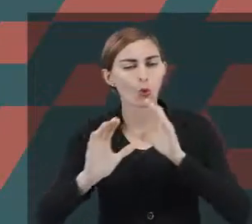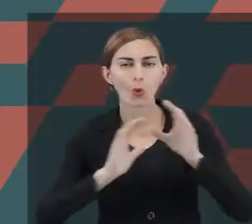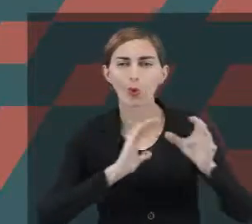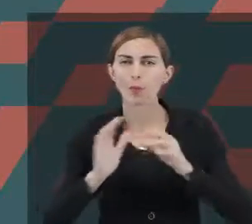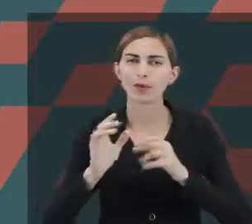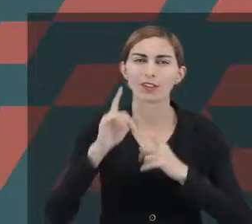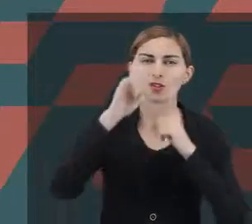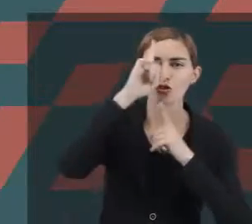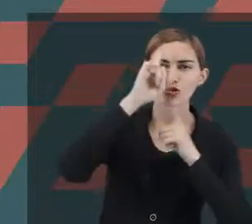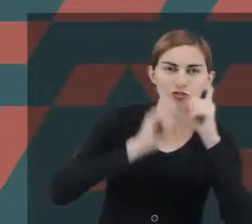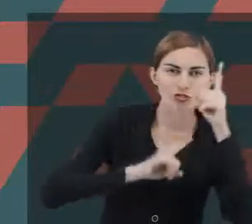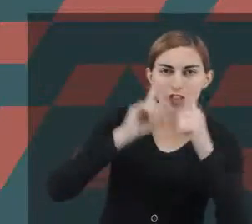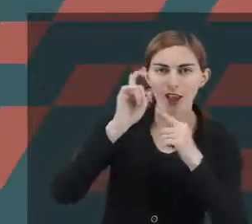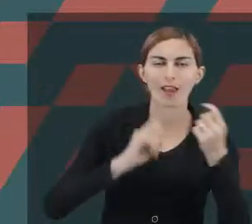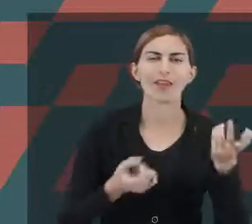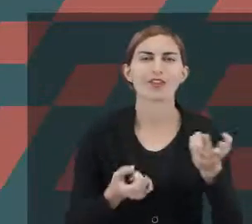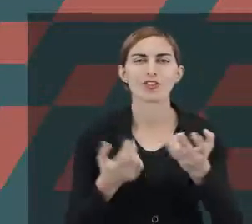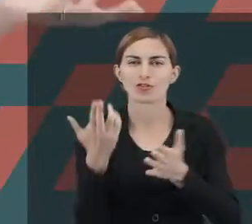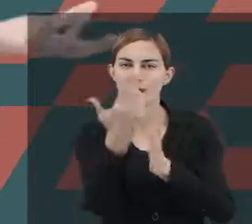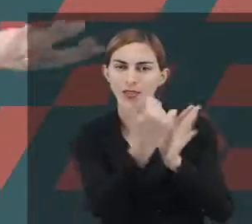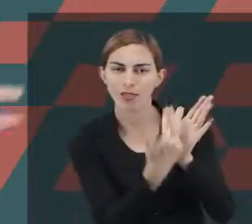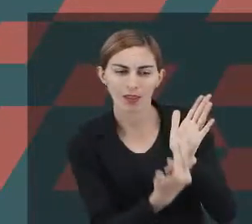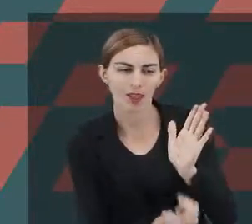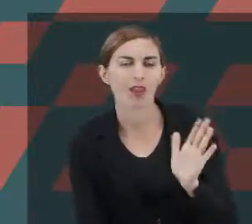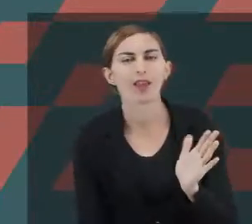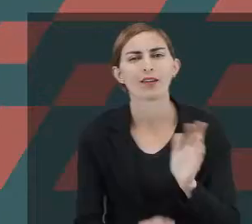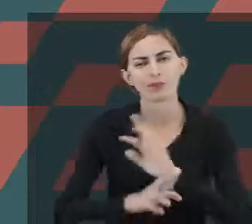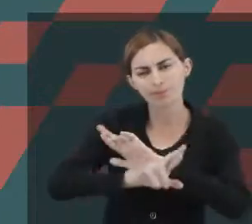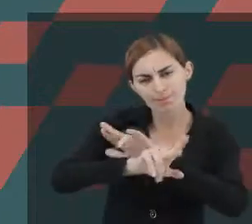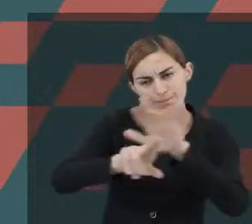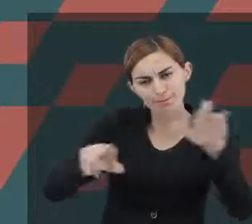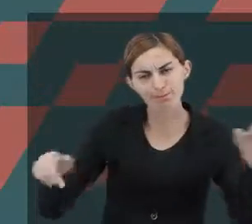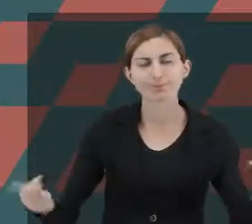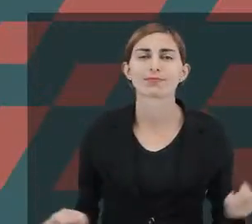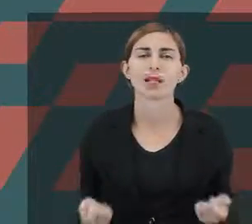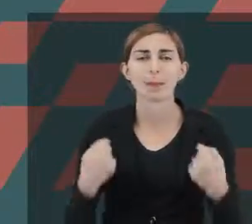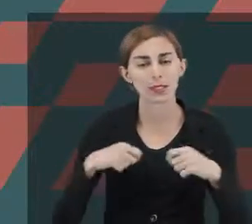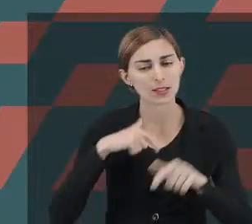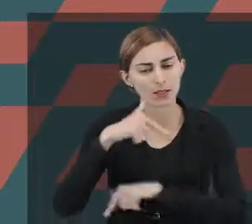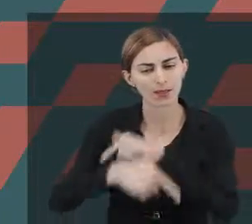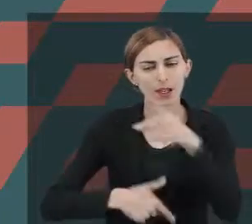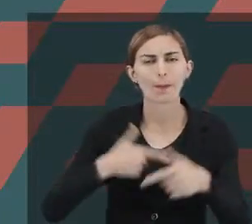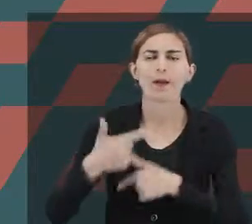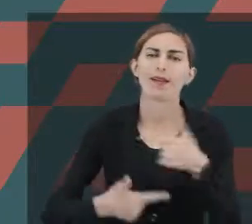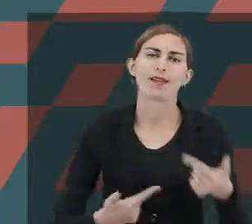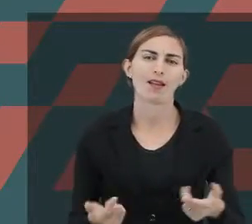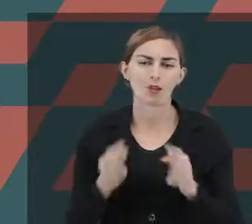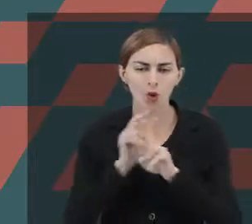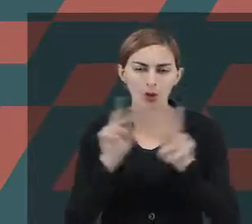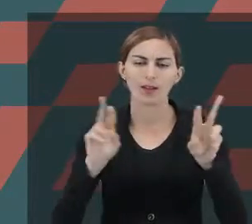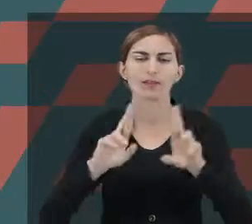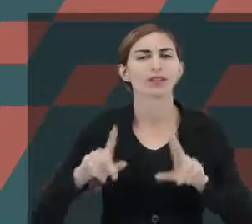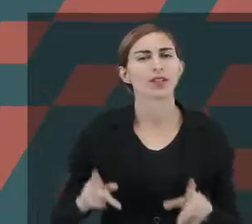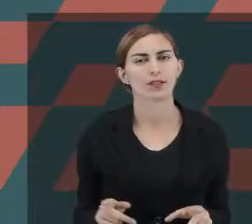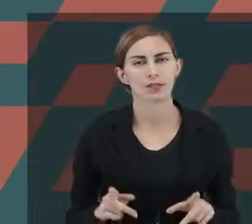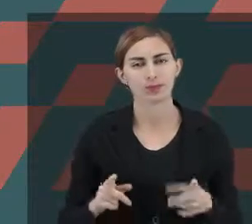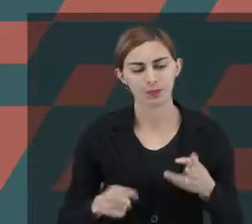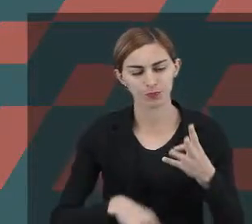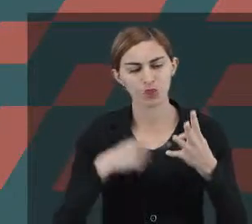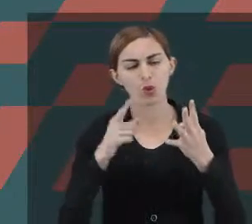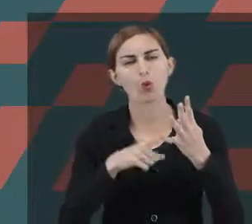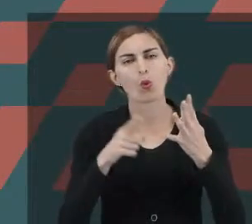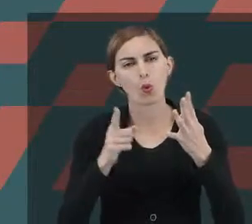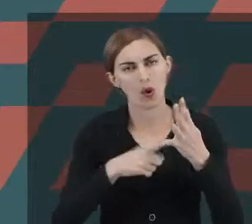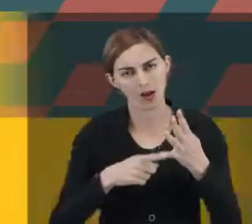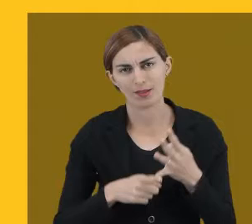comunica através dos nossos gestos, através dos desenhos, de tantas formas. Então, precisamos ter um olhar muito sensível para isso. Uma quarta